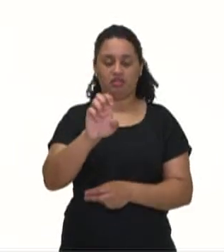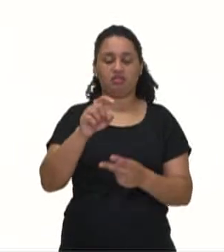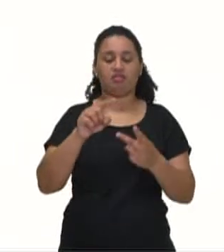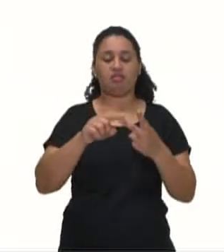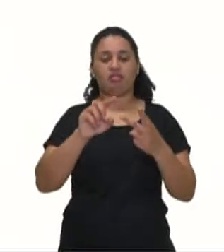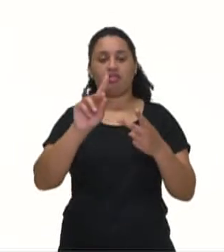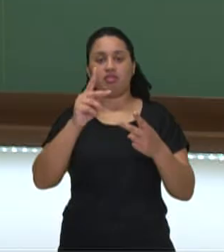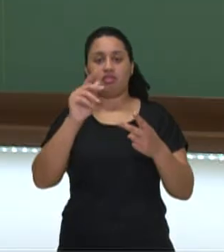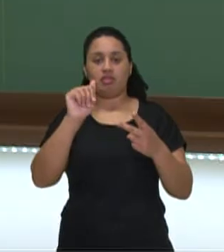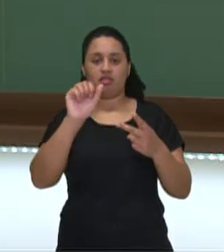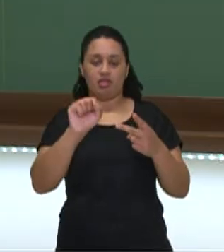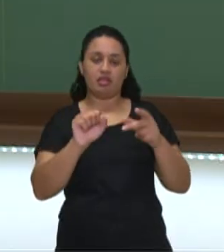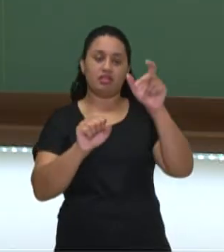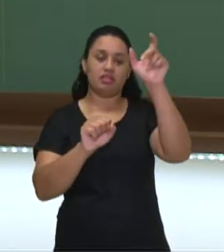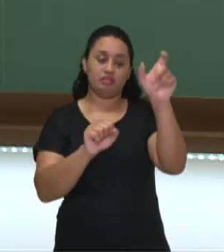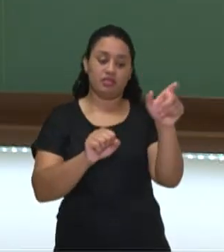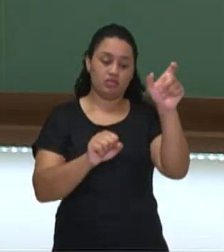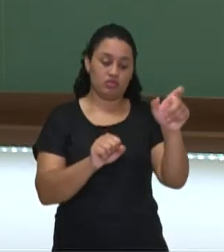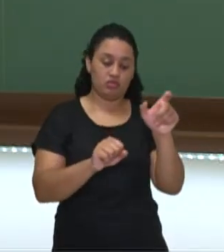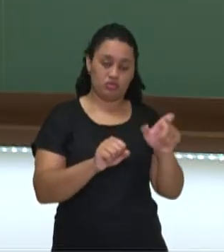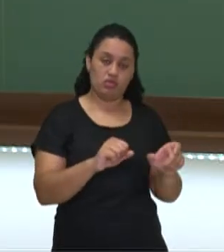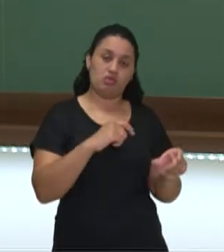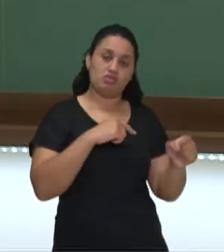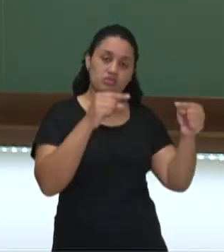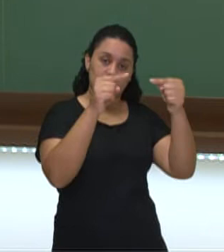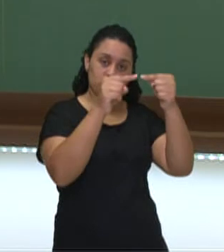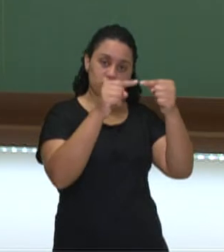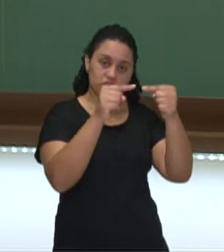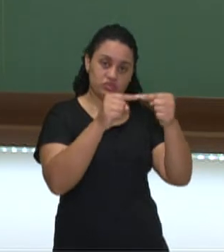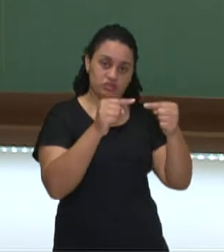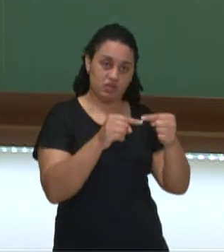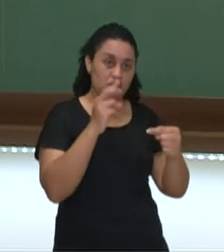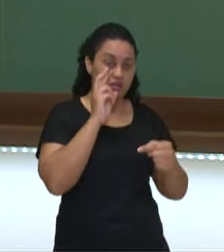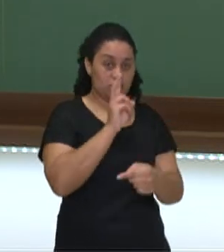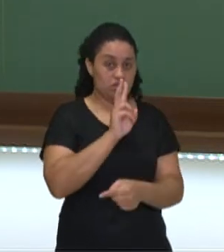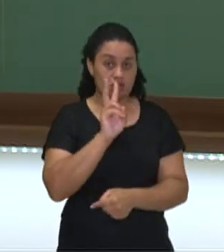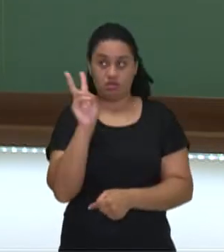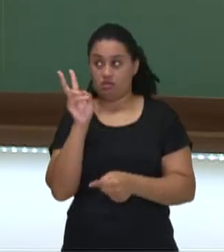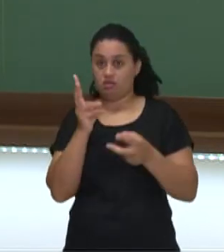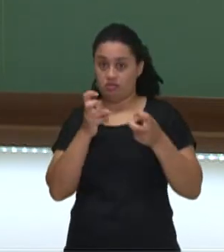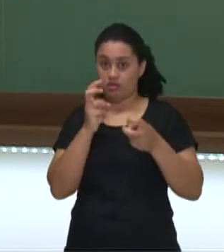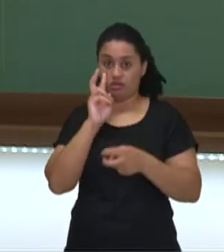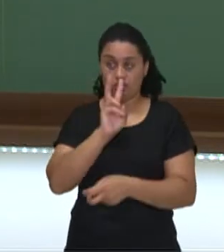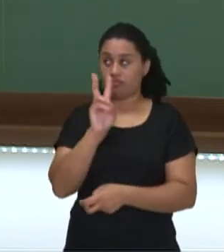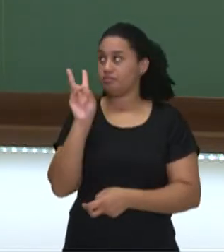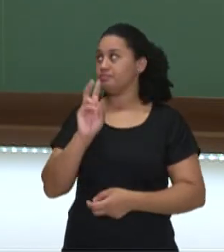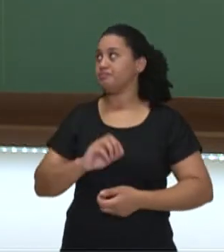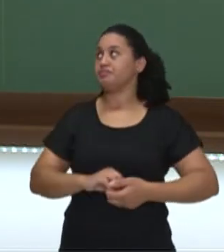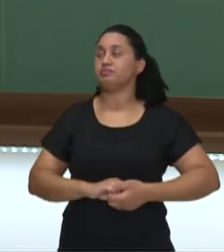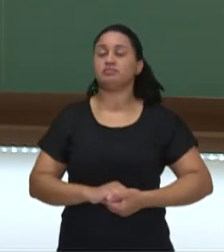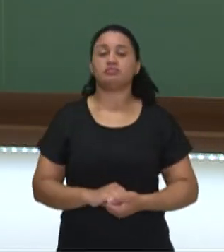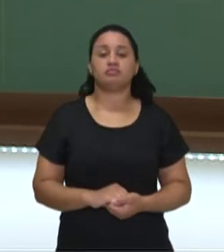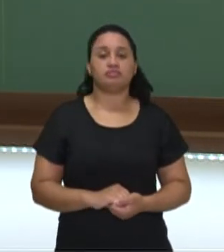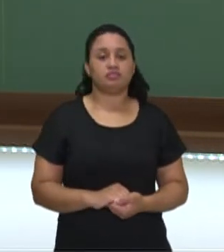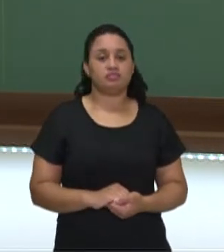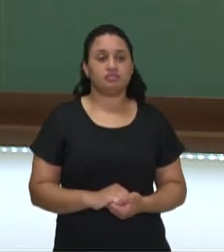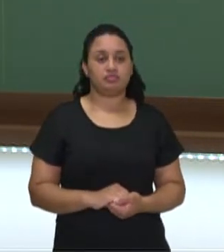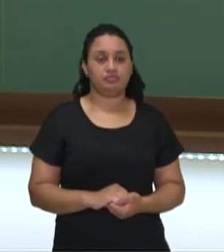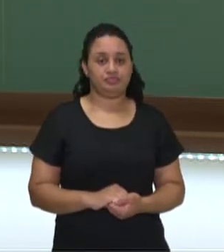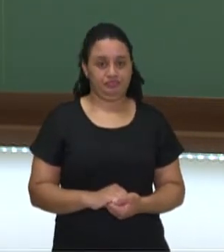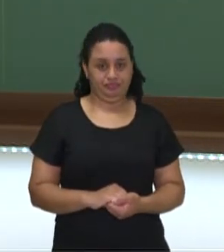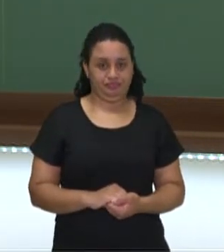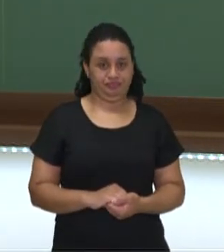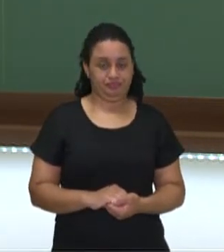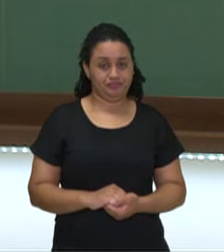passado. Cada pessoa do discurso tem o seu. I, you have, we, you, they have. He, she, it, has.